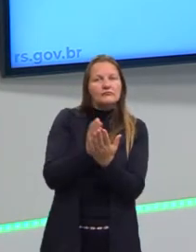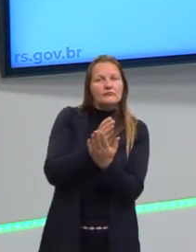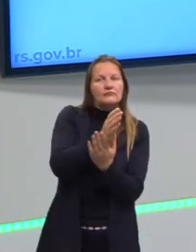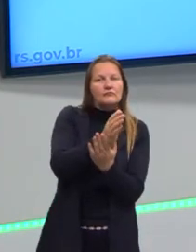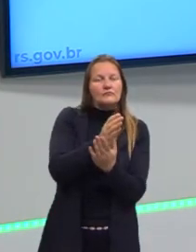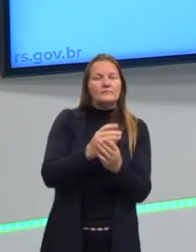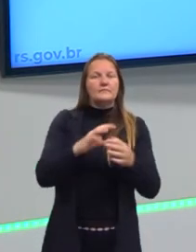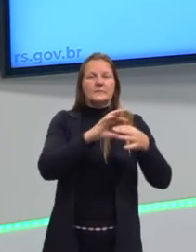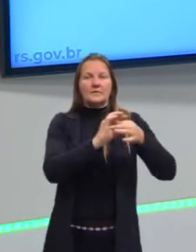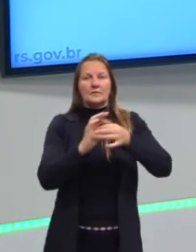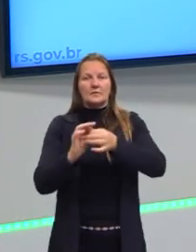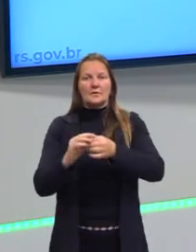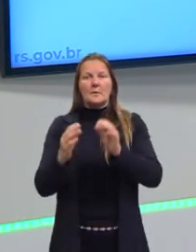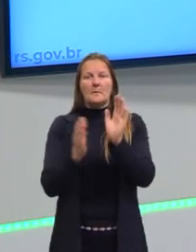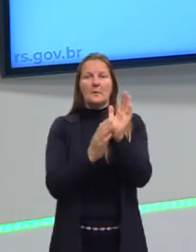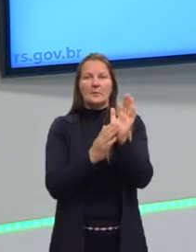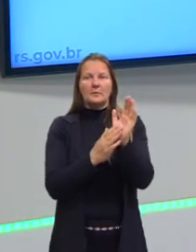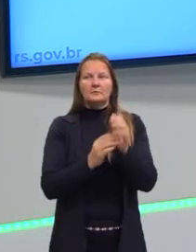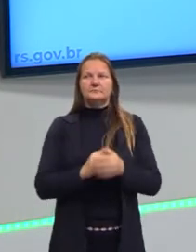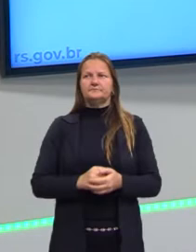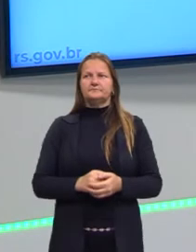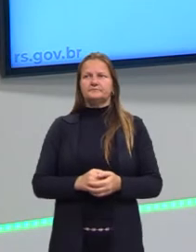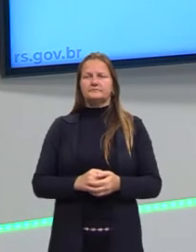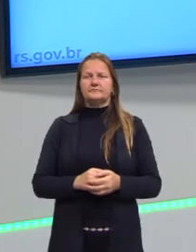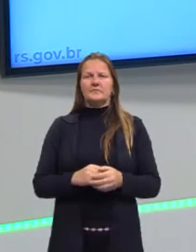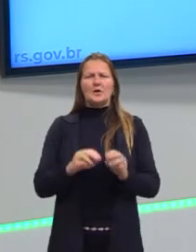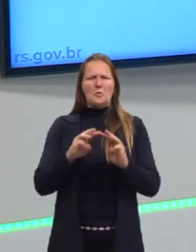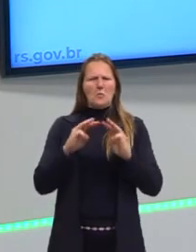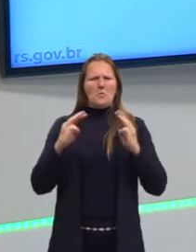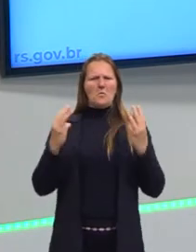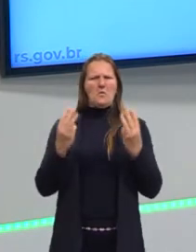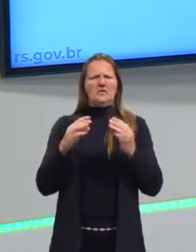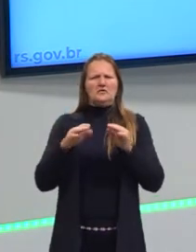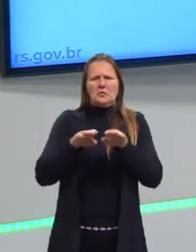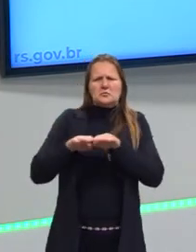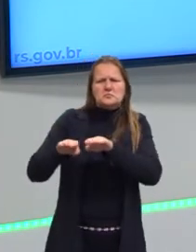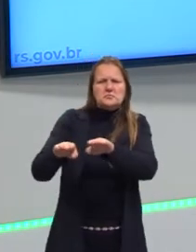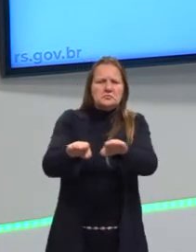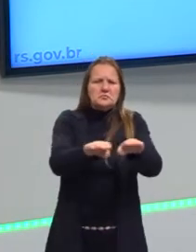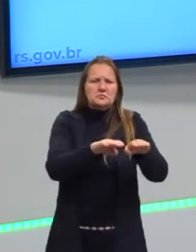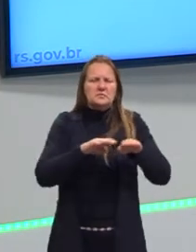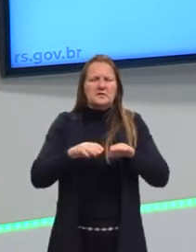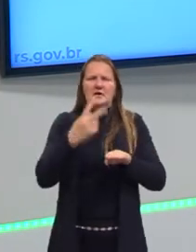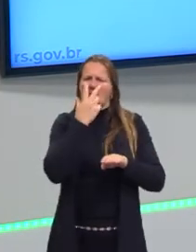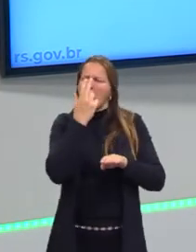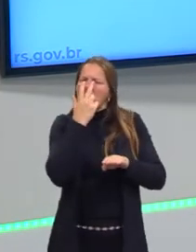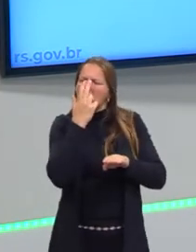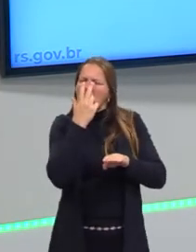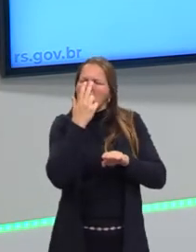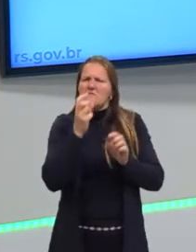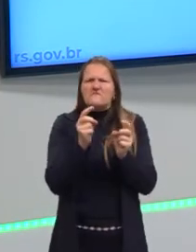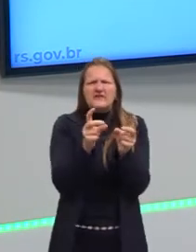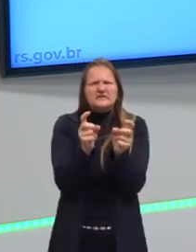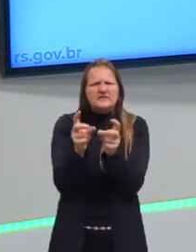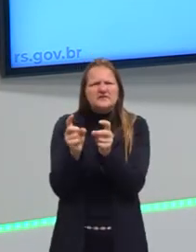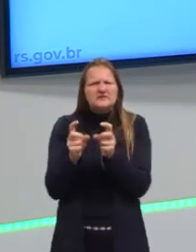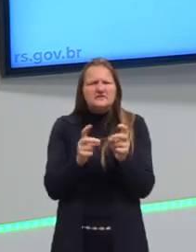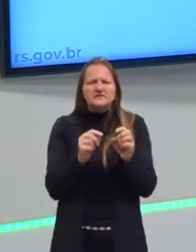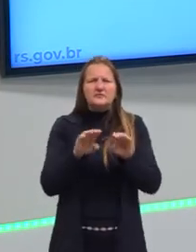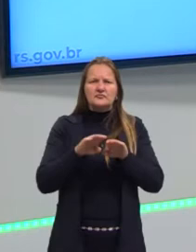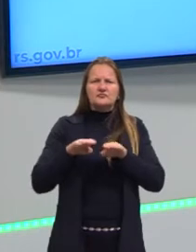A contemporaneidade nos propõe a massificação, sermos iguais, fica mais fácil de vender para os iguais.